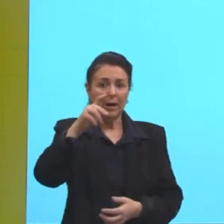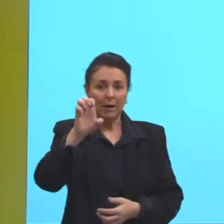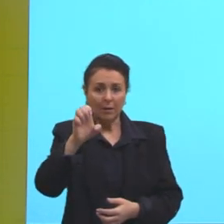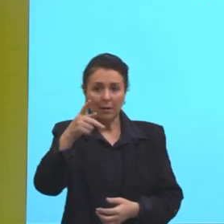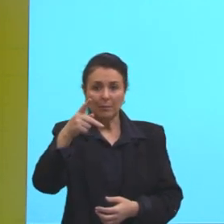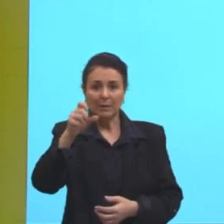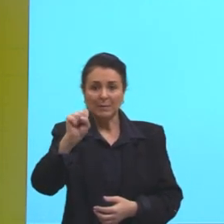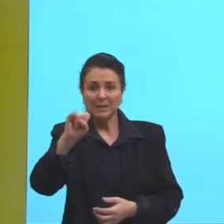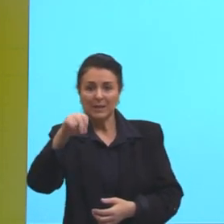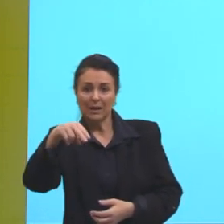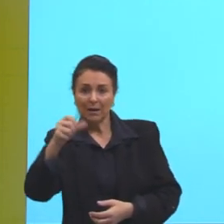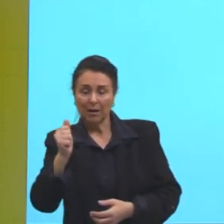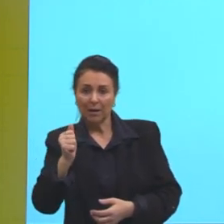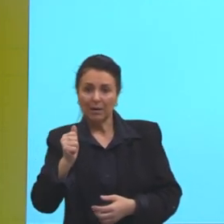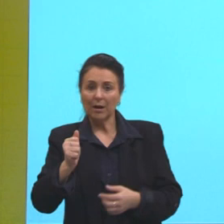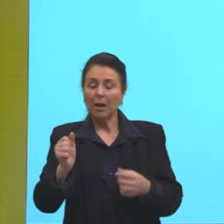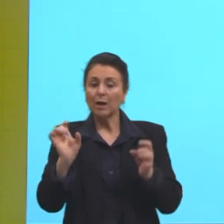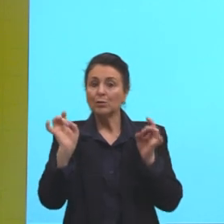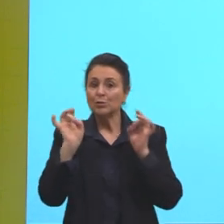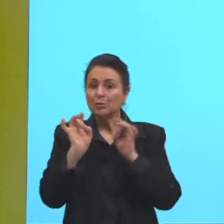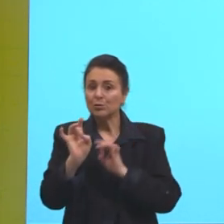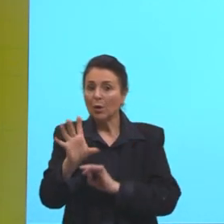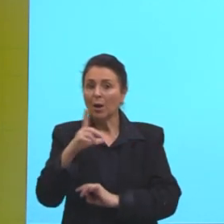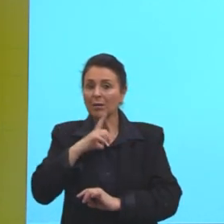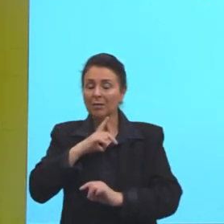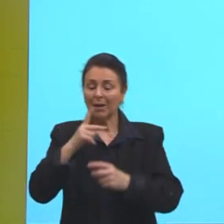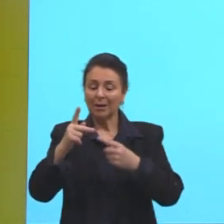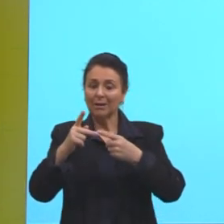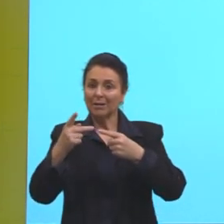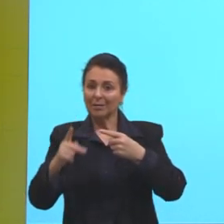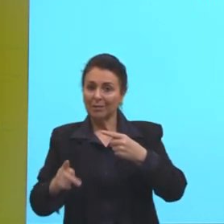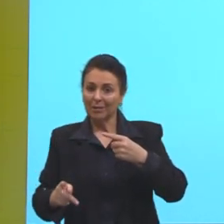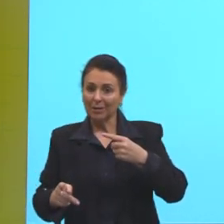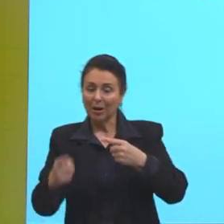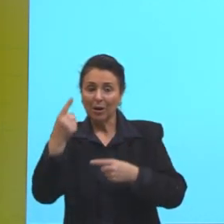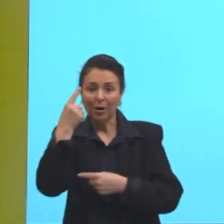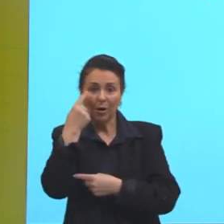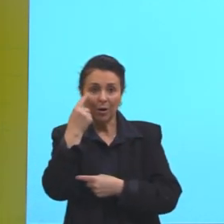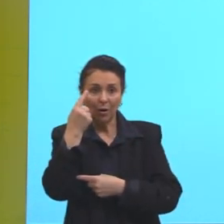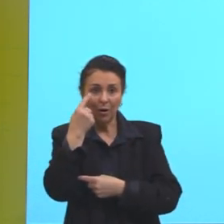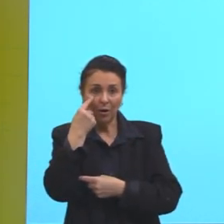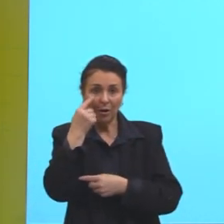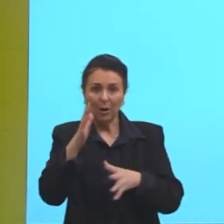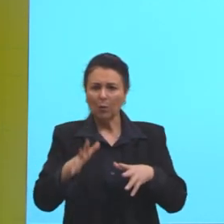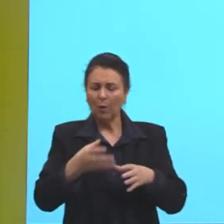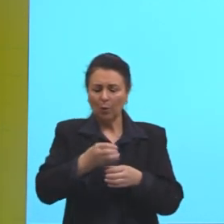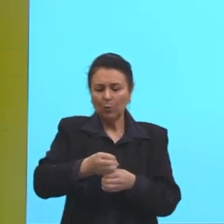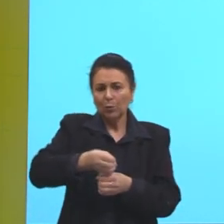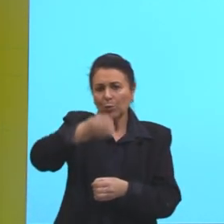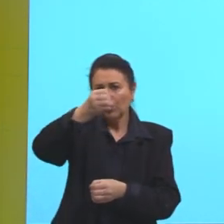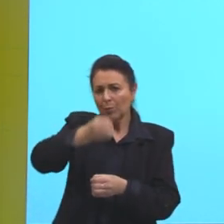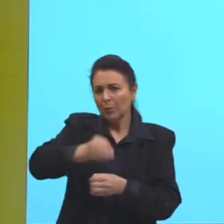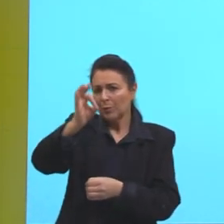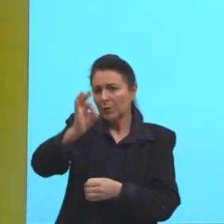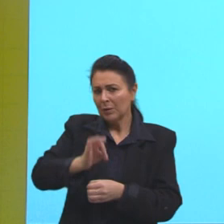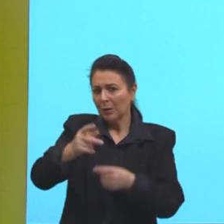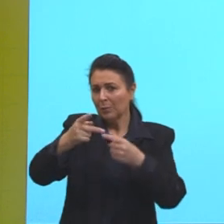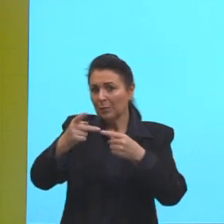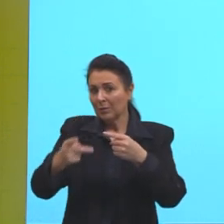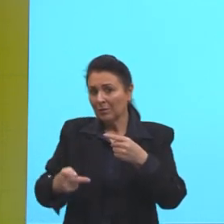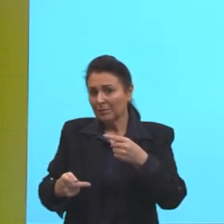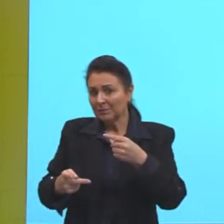específica da proteína, tá? Então, olhando lá no quadro, qual é o tubo que tem mais porcentagem de proteína?